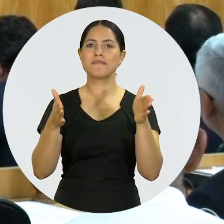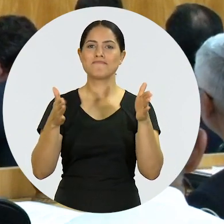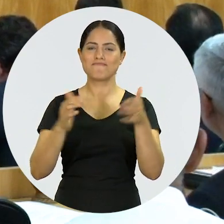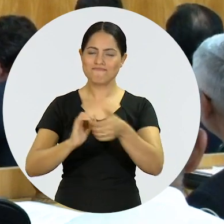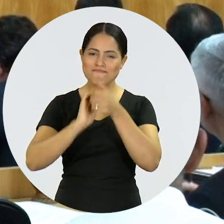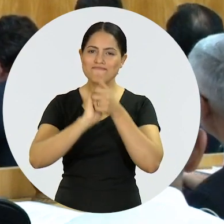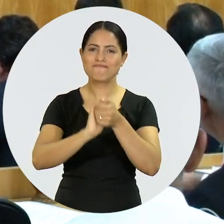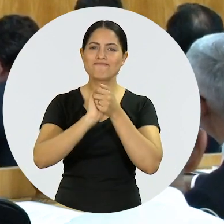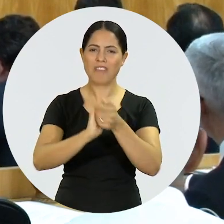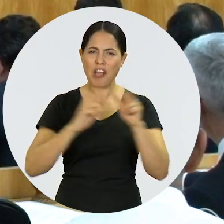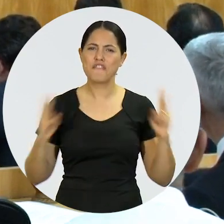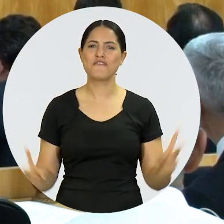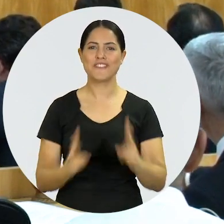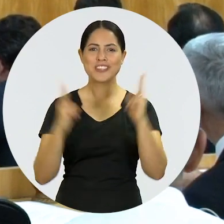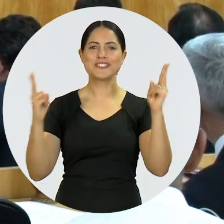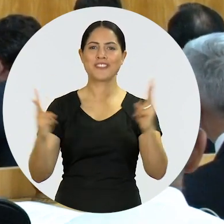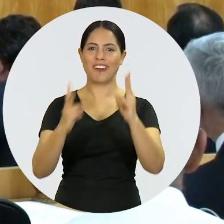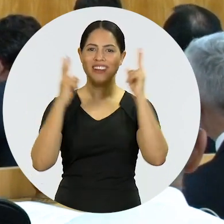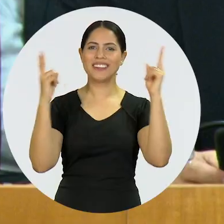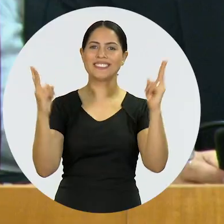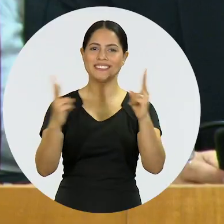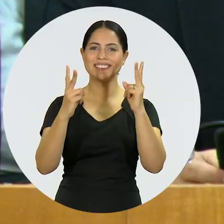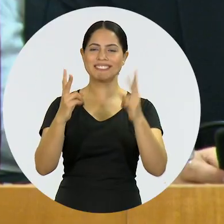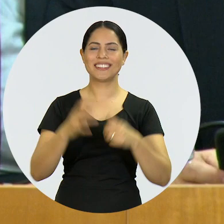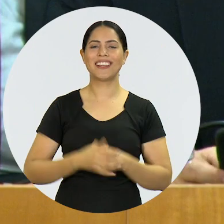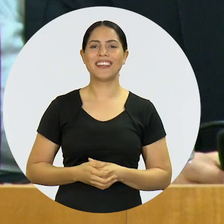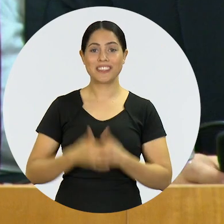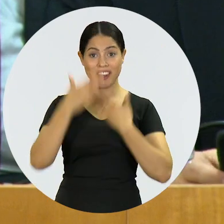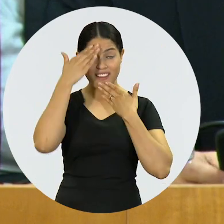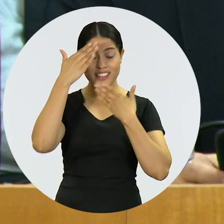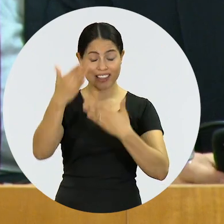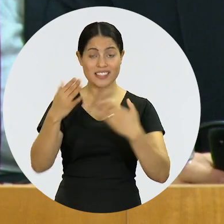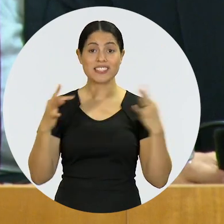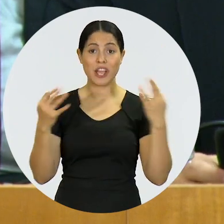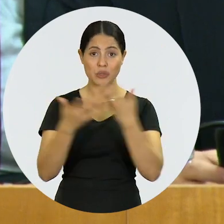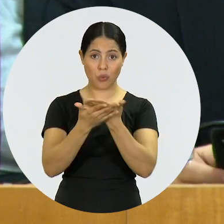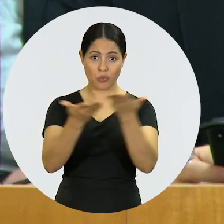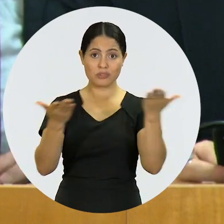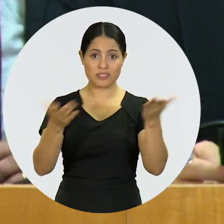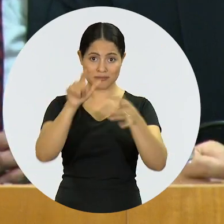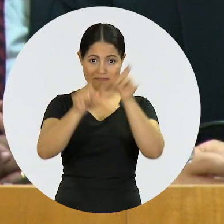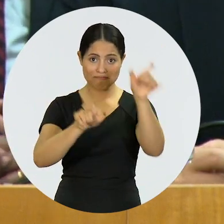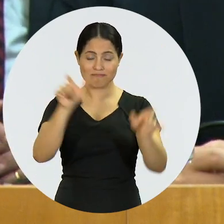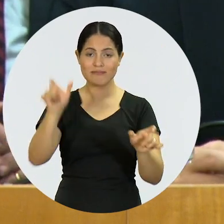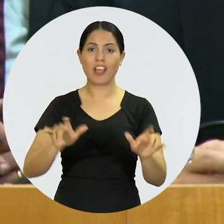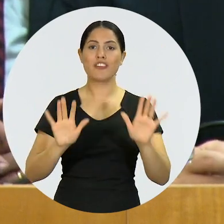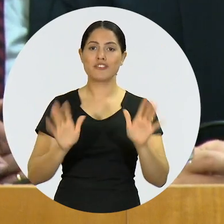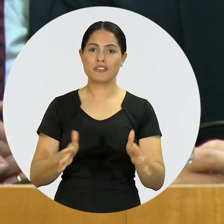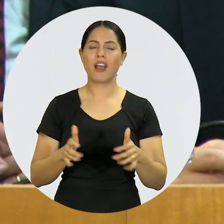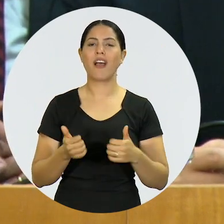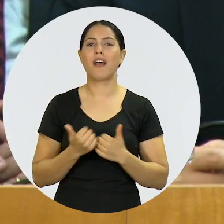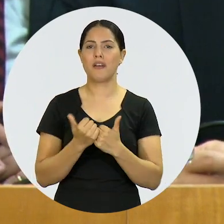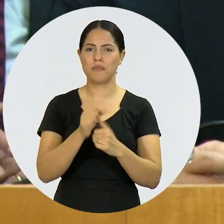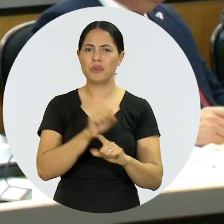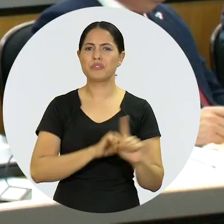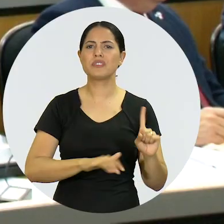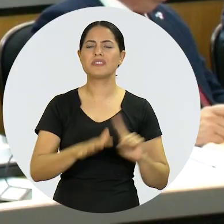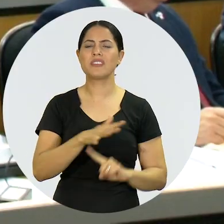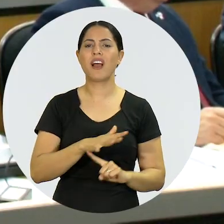uma saudação a essa vitória. Eu queria agradecer a todos, já fiz isso pelas redes sociais,